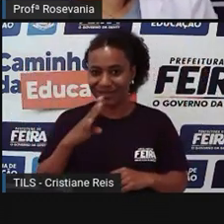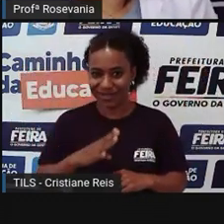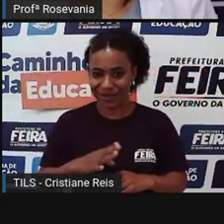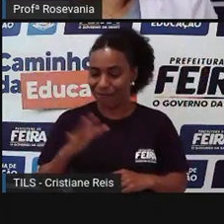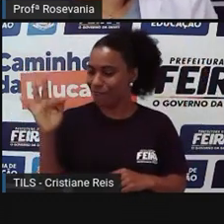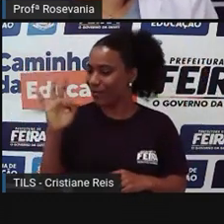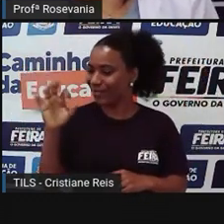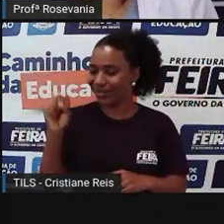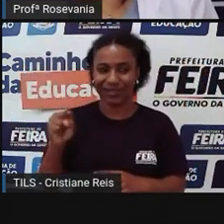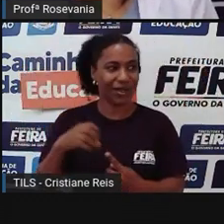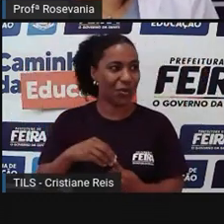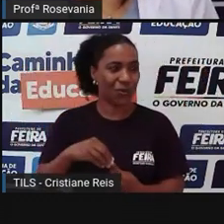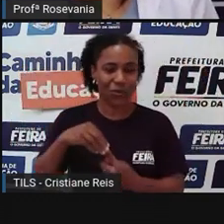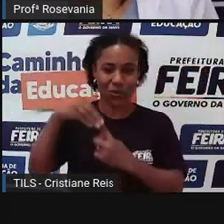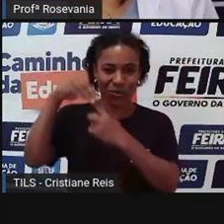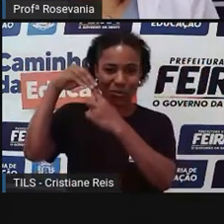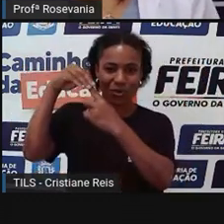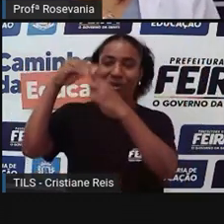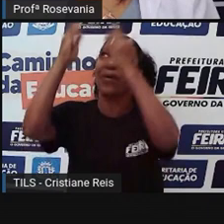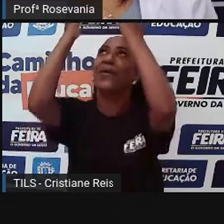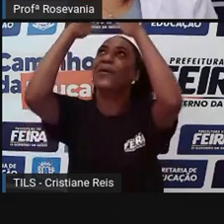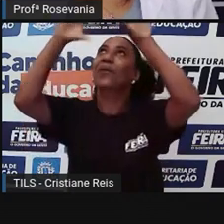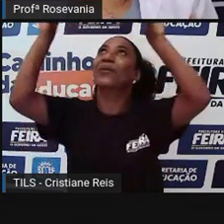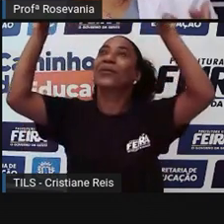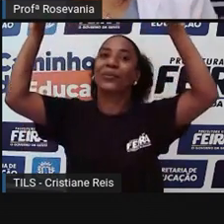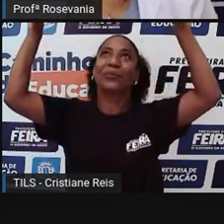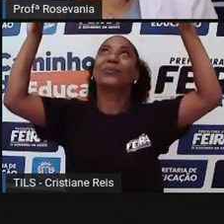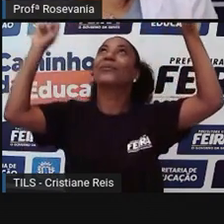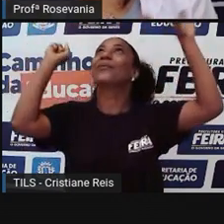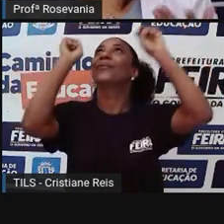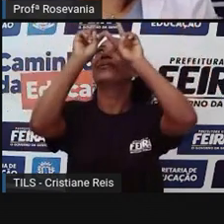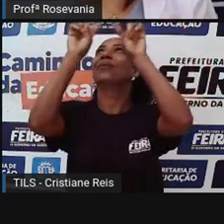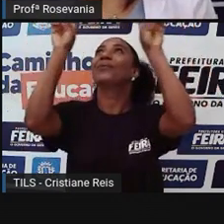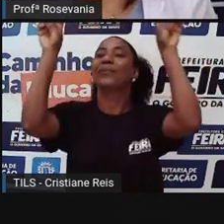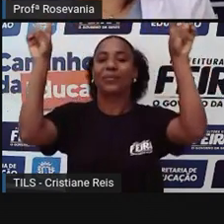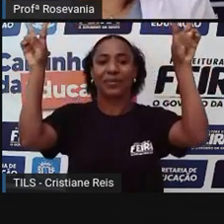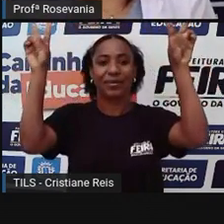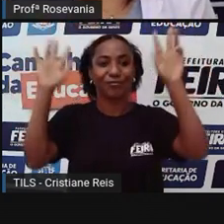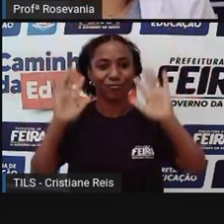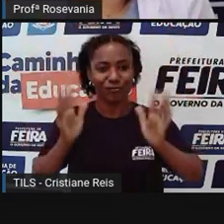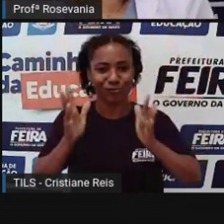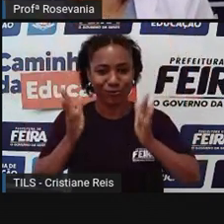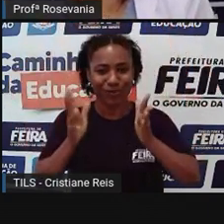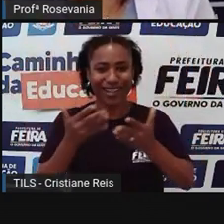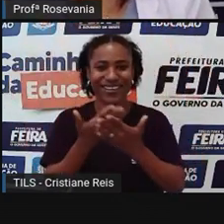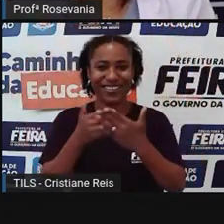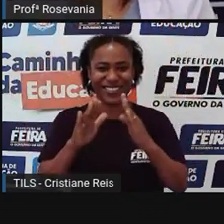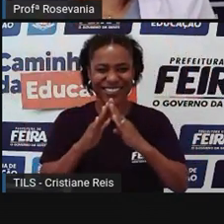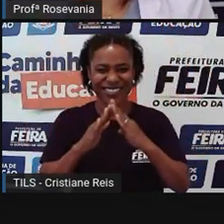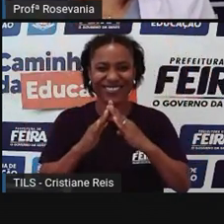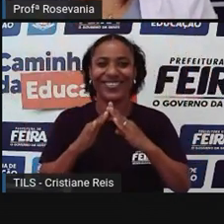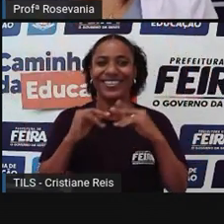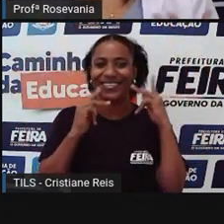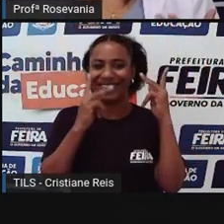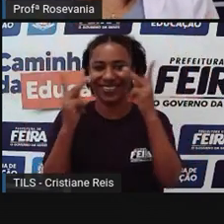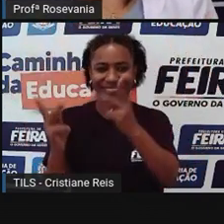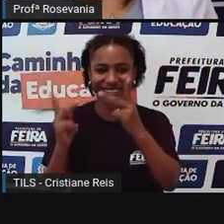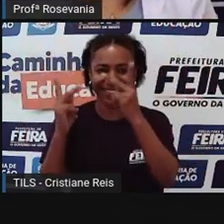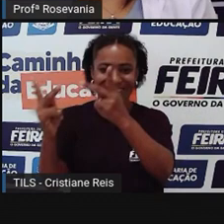Brasil que tenha um aparelho de projeção desse, que muitos dos nossos alunos da rede principal já foi visitar esse espaço.